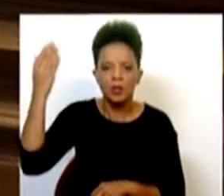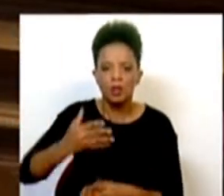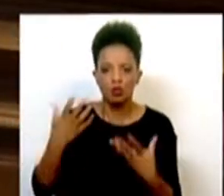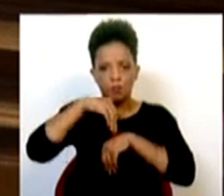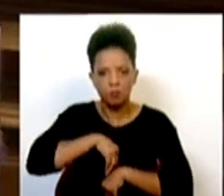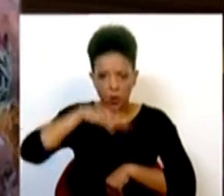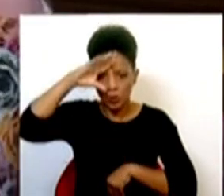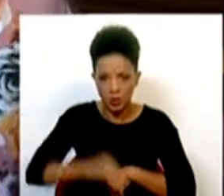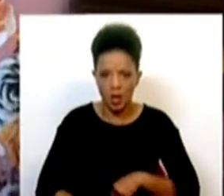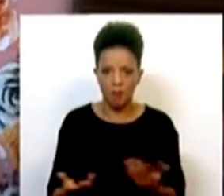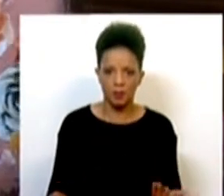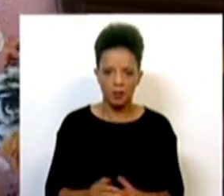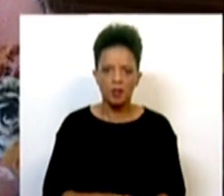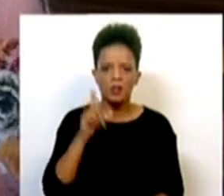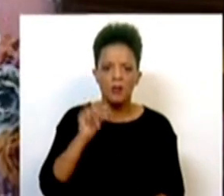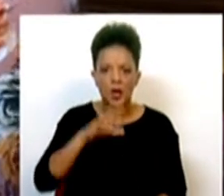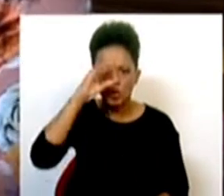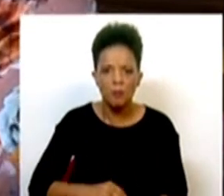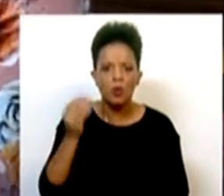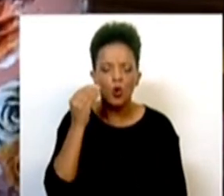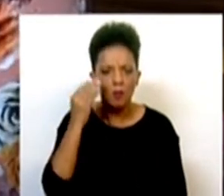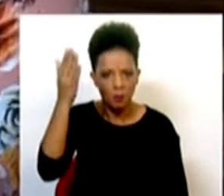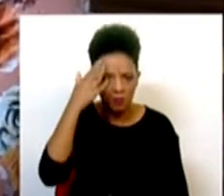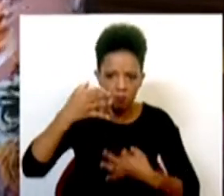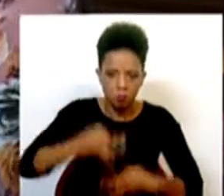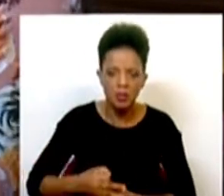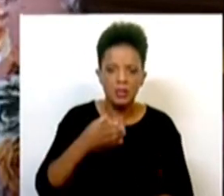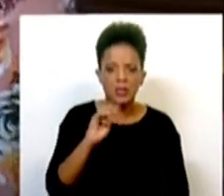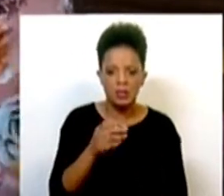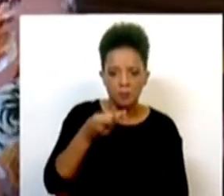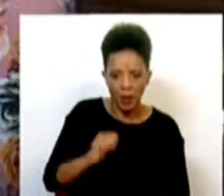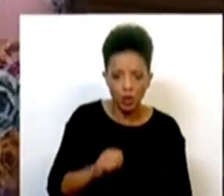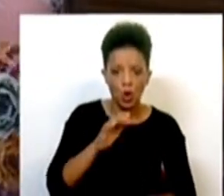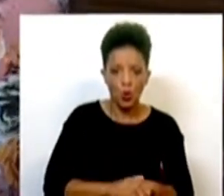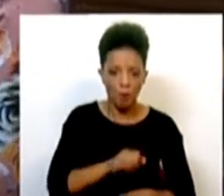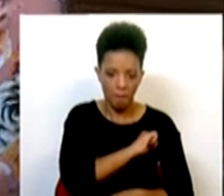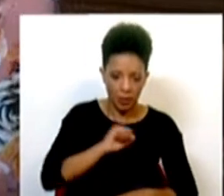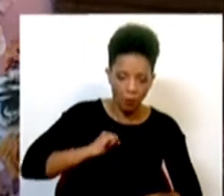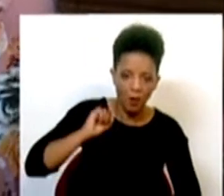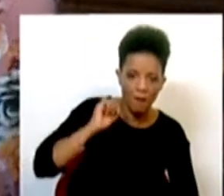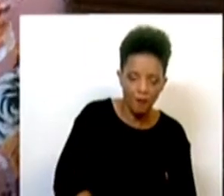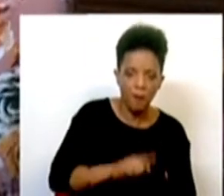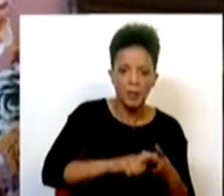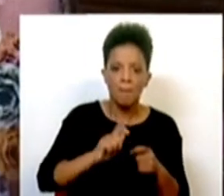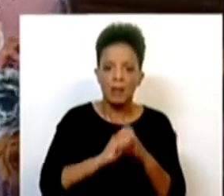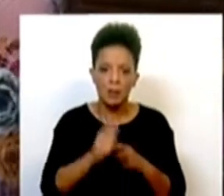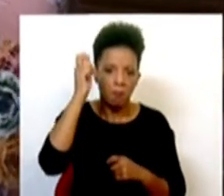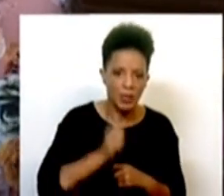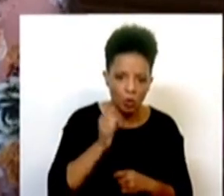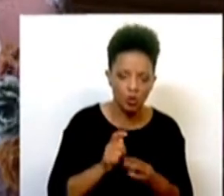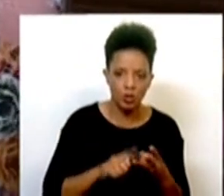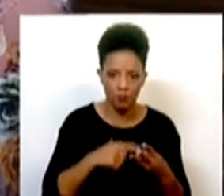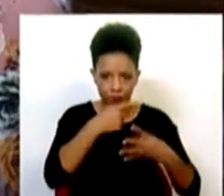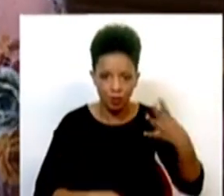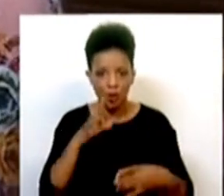adquiridos. O Sr. Deputado não sabe qual é que é a real capacidade da CEPAS para o seu património, a condição de pagamento de pensões. E,